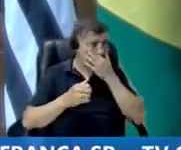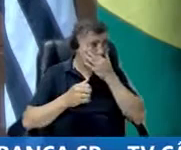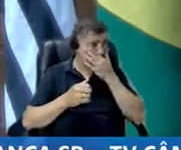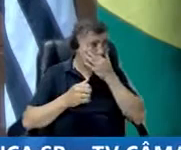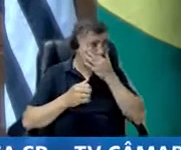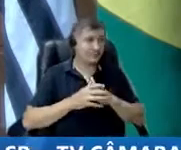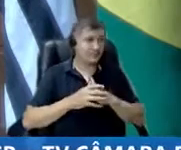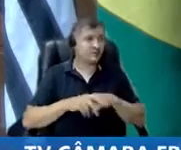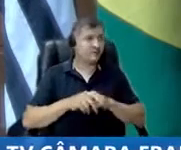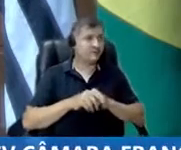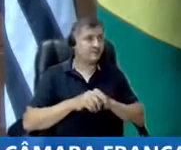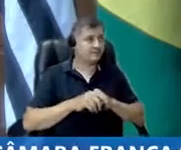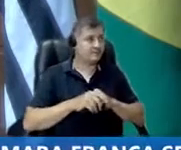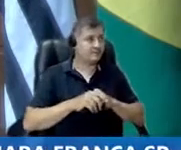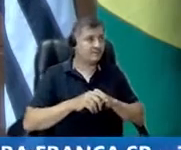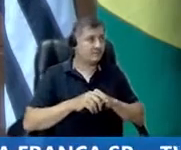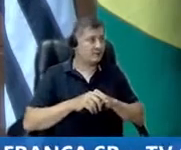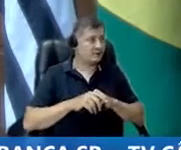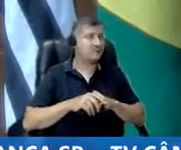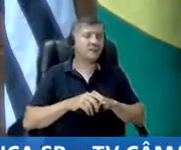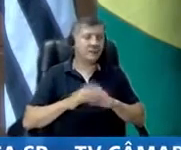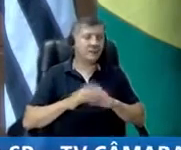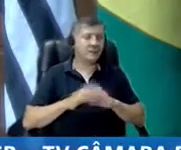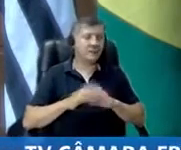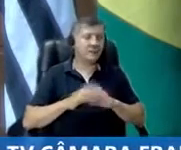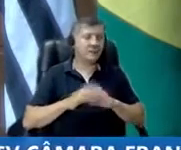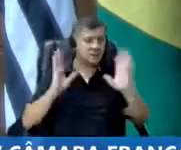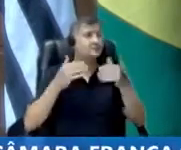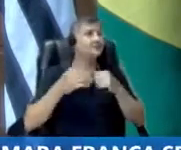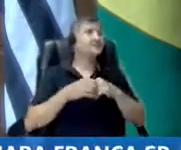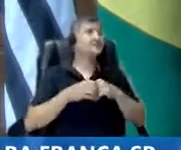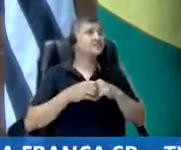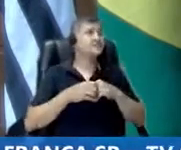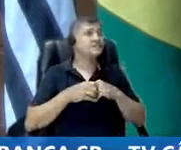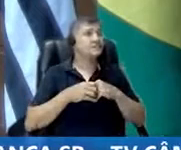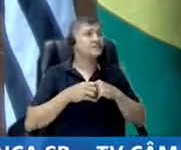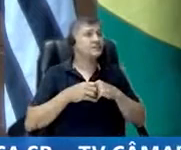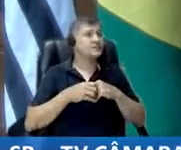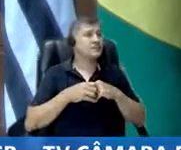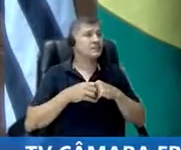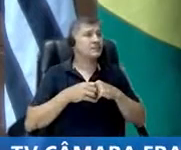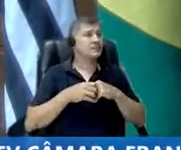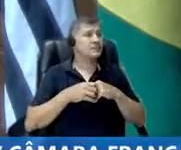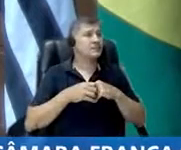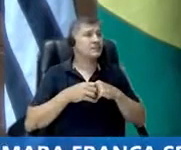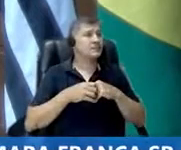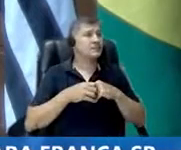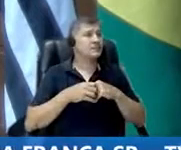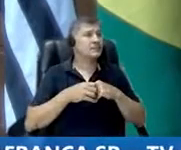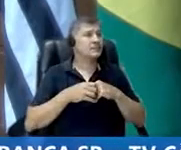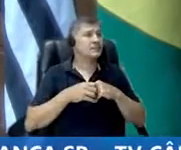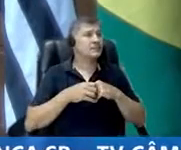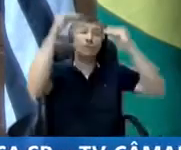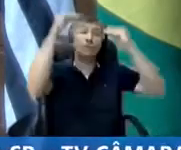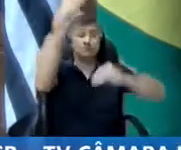colocar semáforo, dali do Poção Geraldo para frente, mas muito semáforo, e desativaram